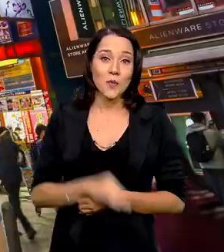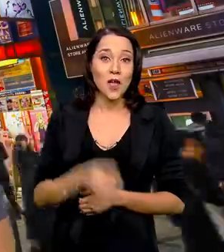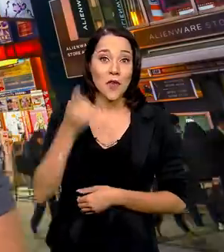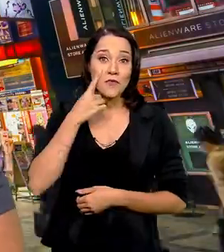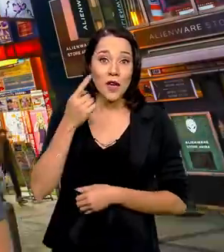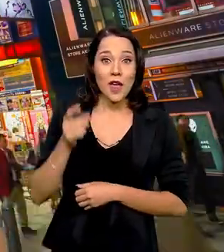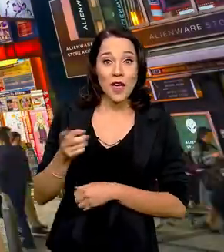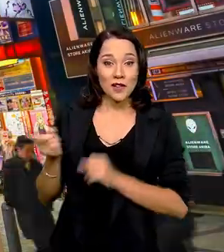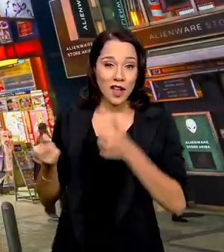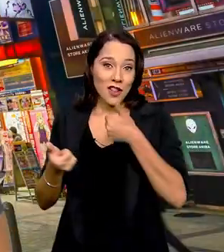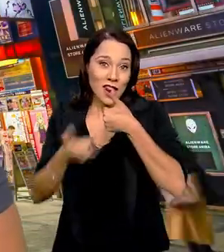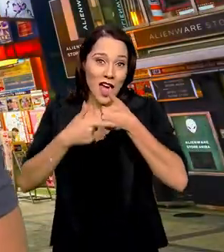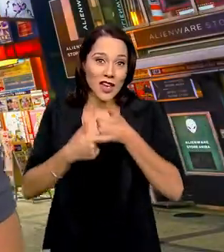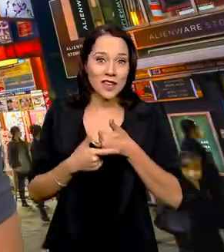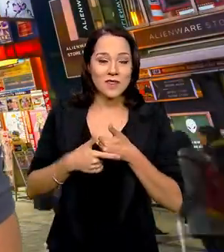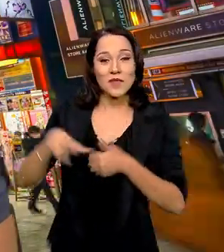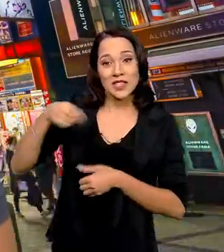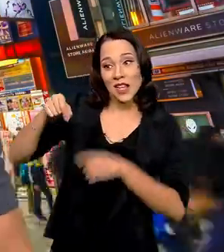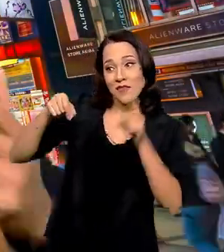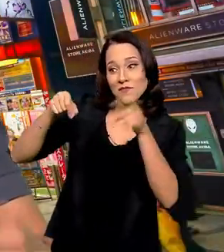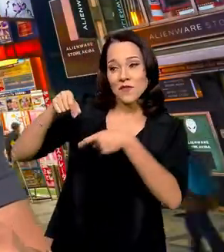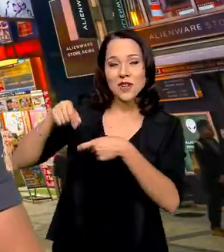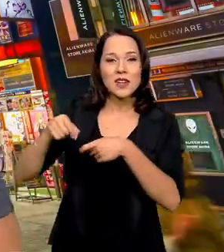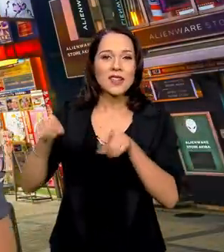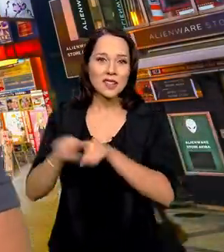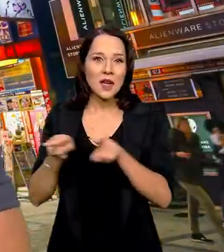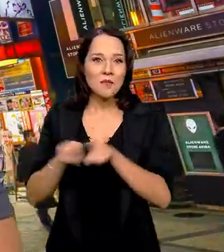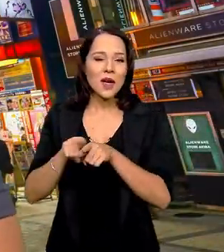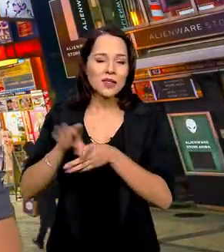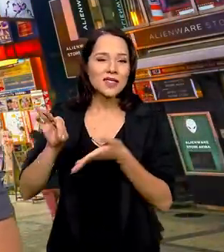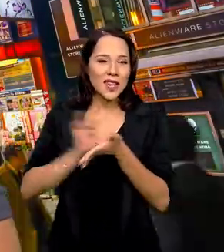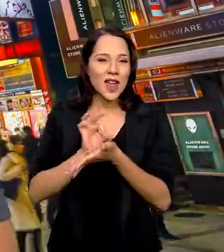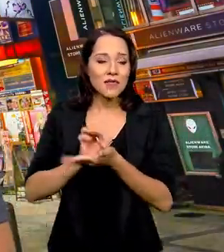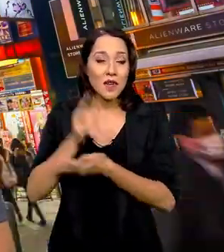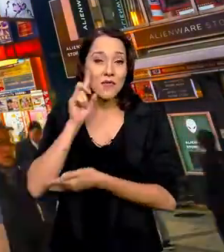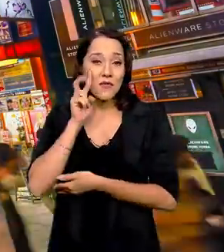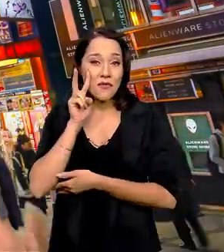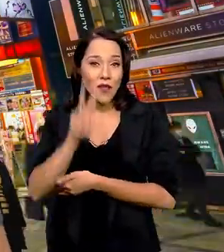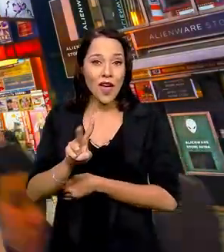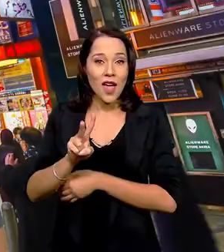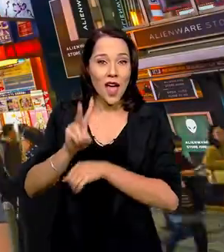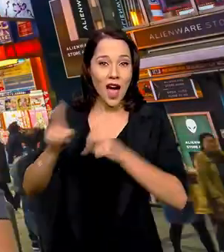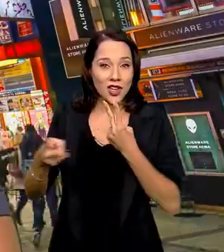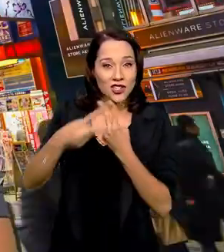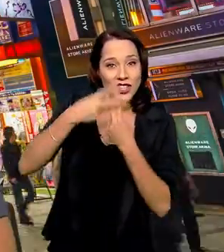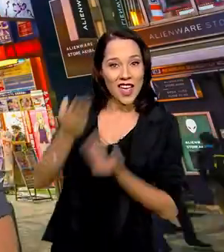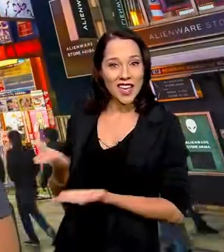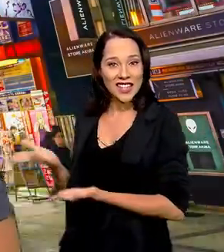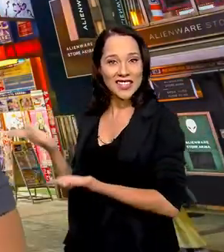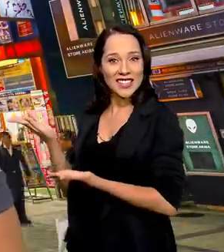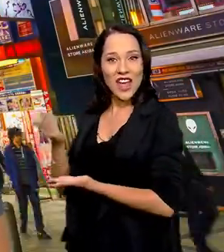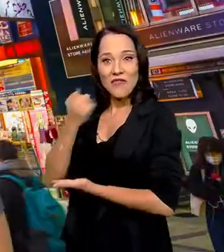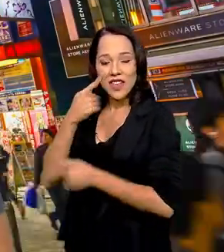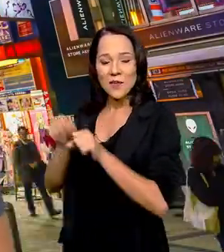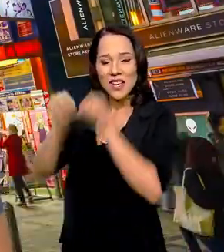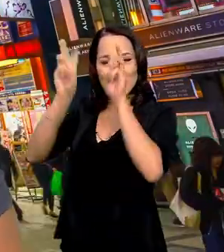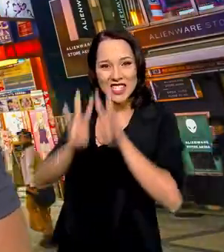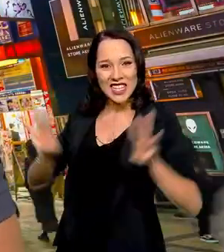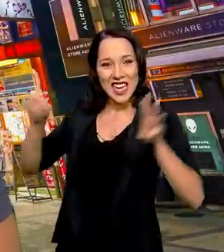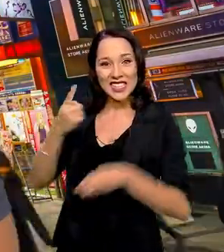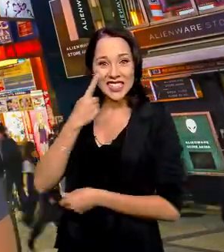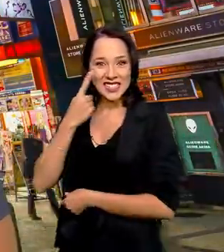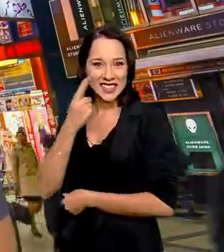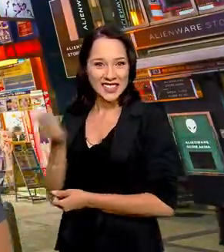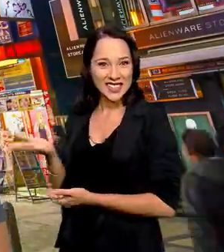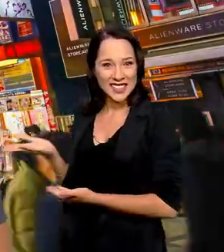Bom, já é isso, pessoal. Dá um like no vídeo, se inscreve no canal e ativa as notificações. Siga a hashtag EBC em Tóquio e dá um pulo